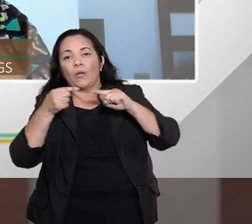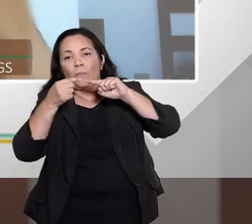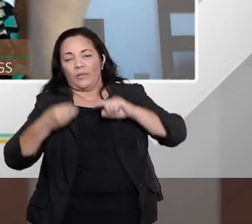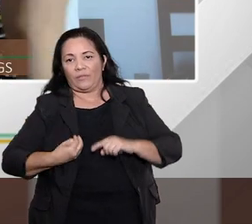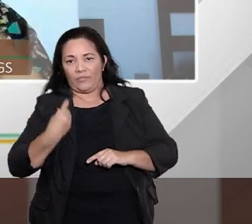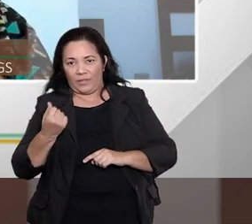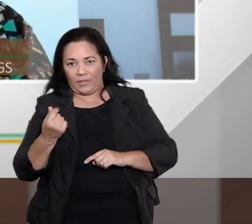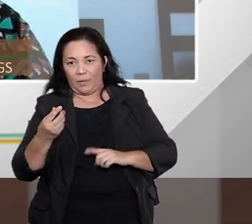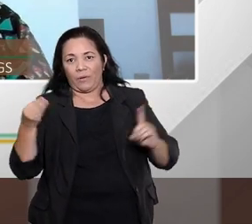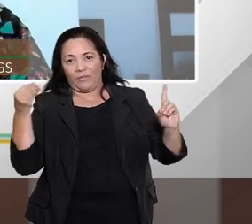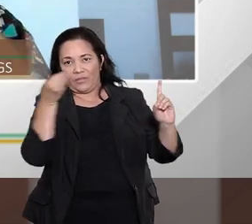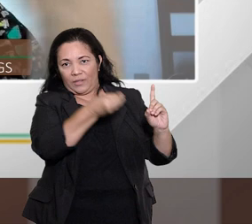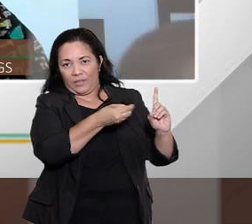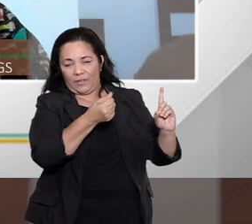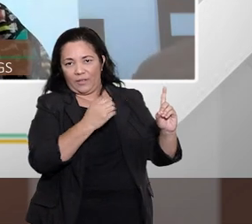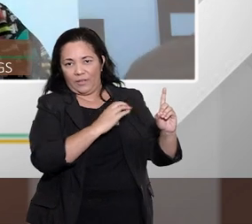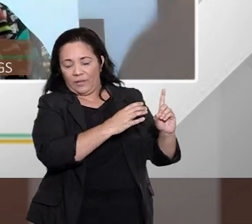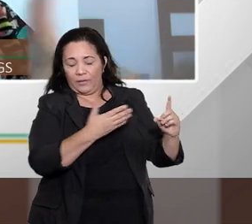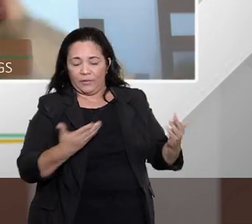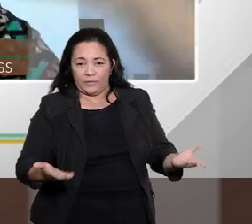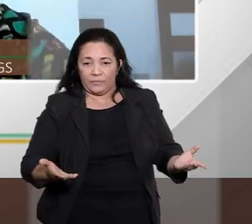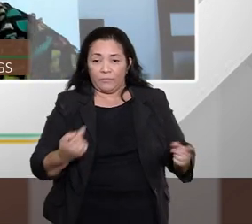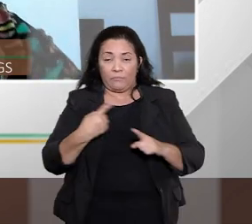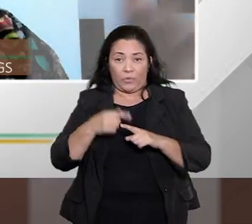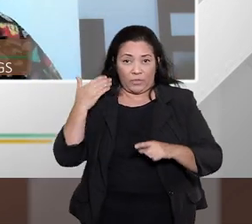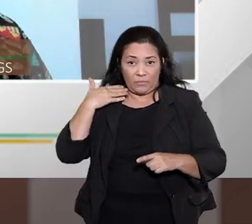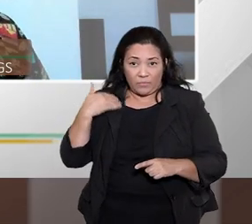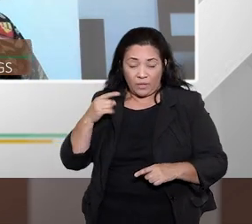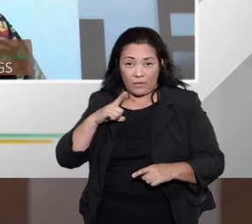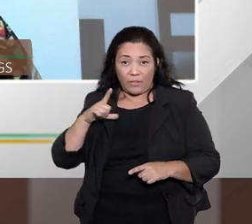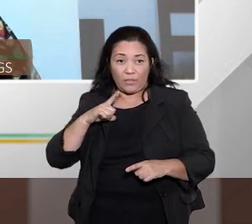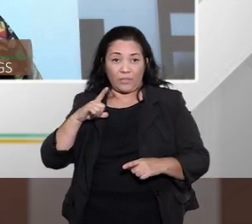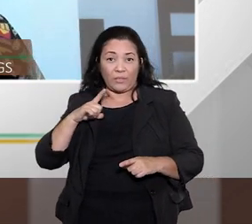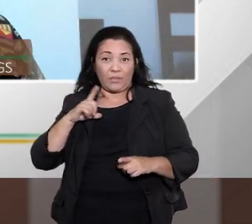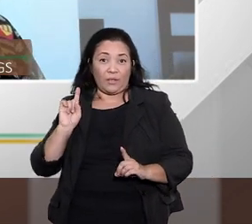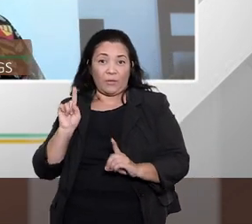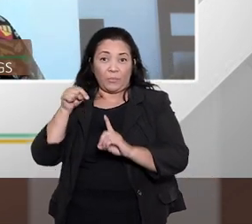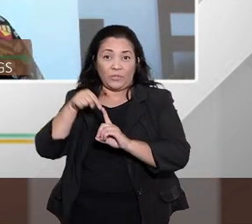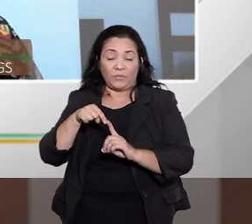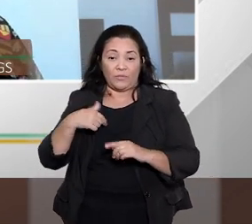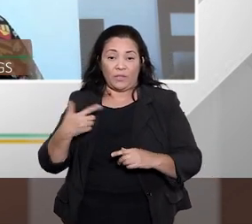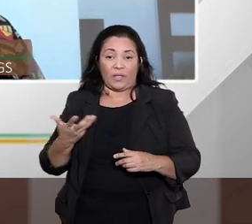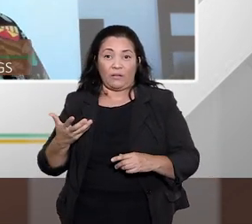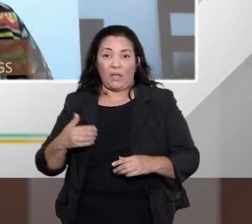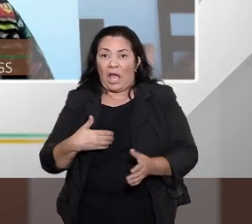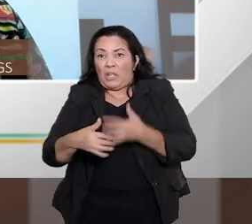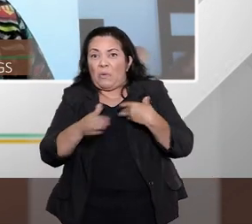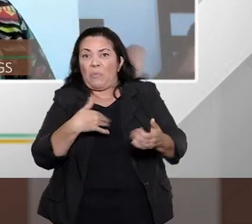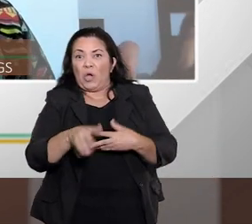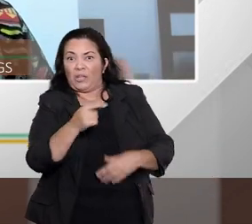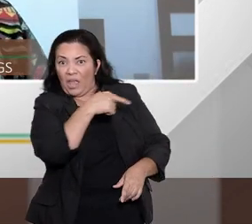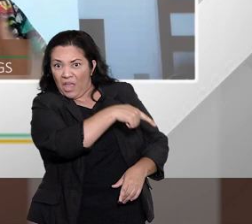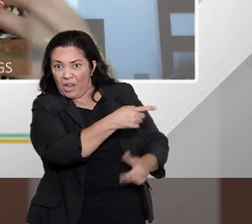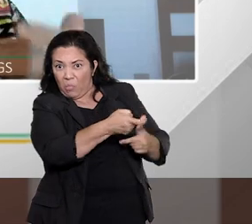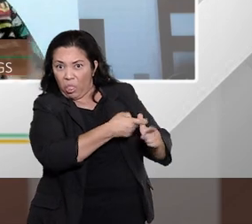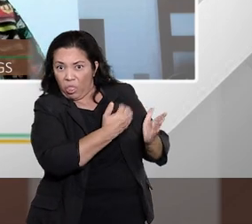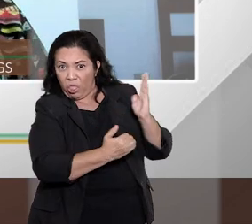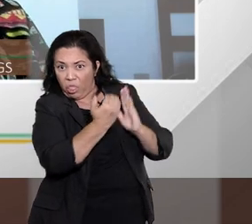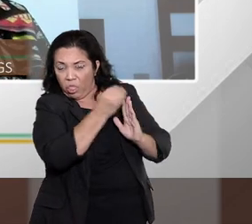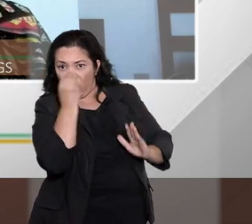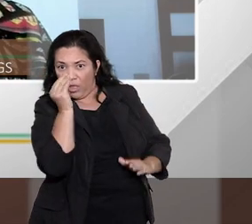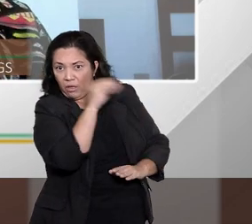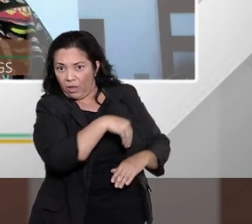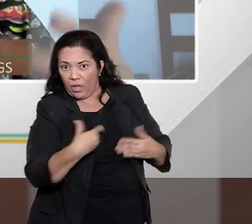o gerente, por exemplo, vai, eu tenho que cumprir uma meta, eu pouco me importo se esse idoso vai ficar superendividado ou não, isso não pode mais, o crédito